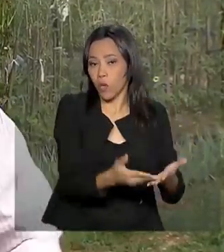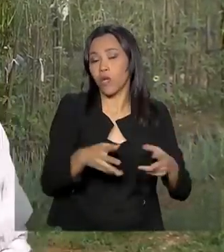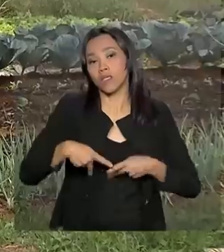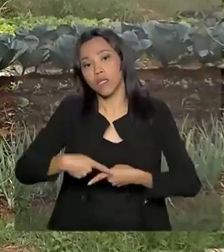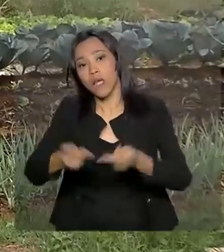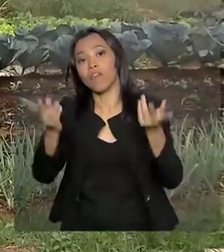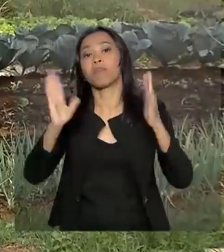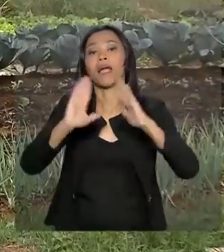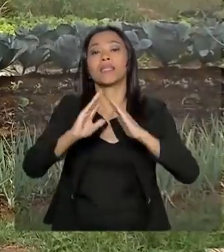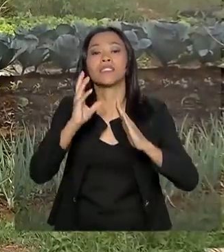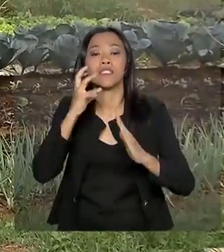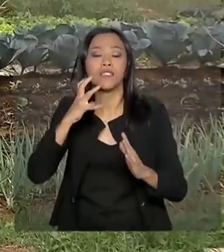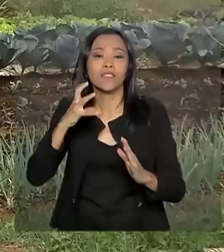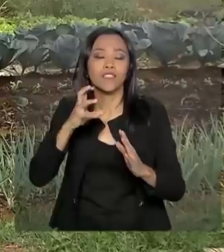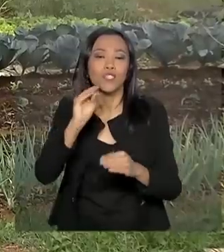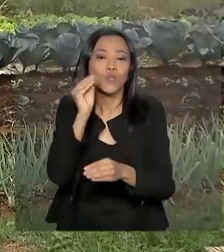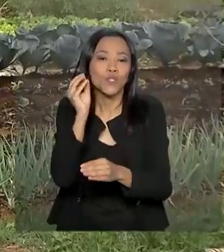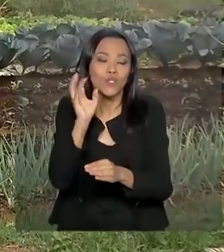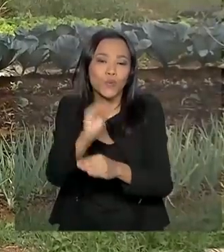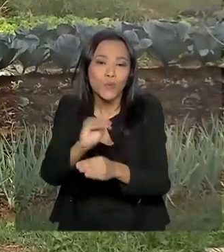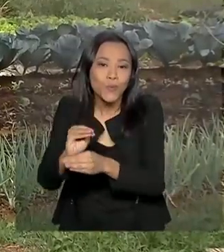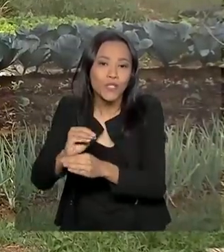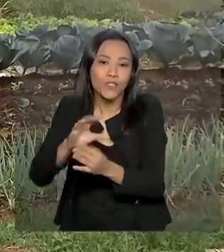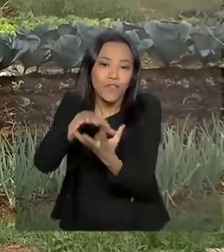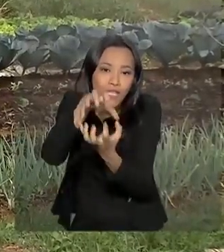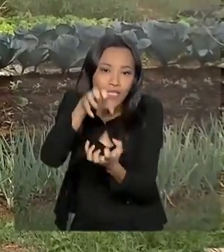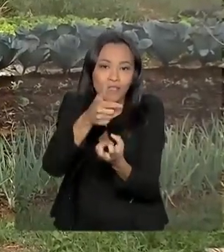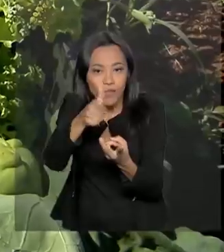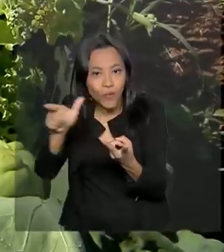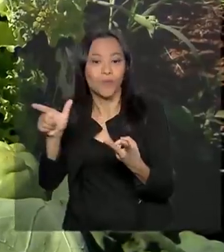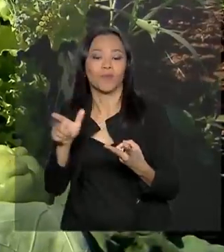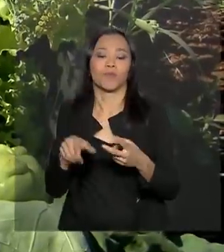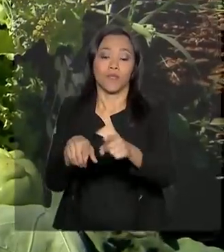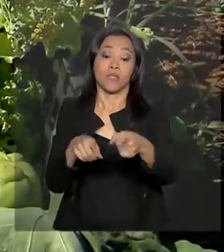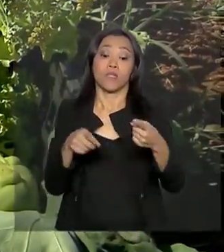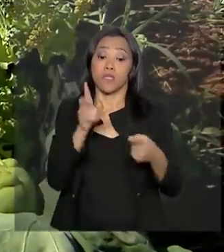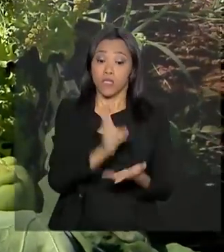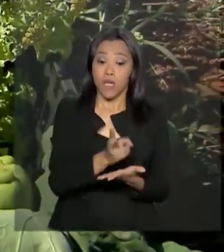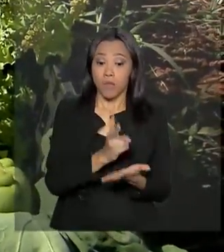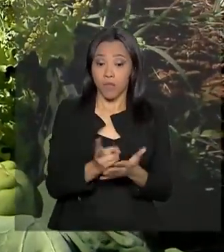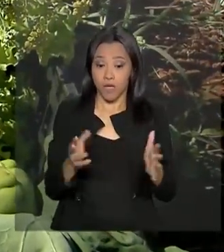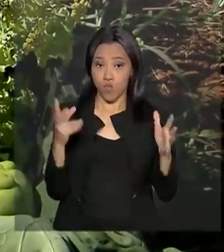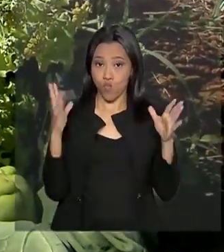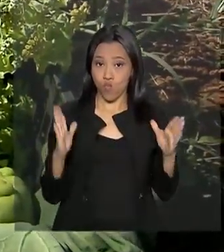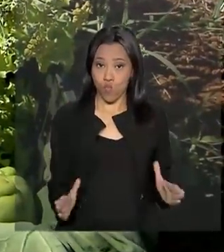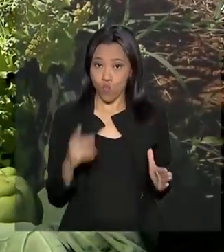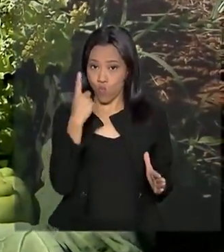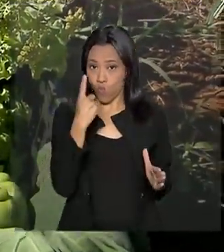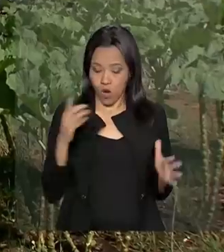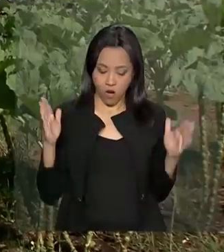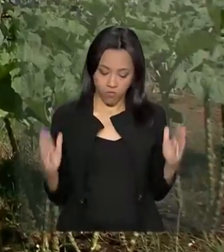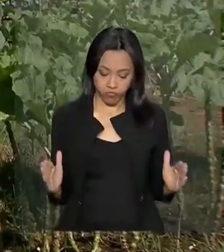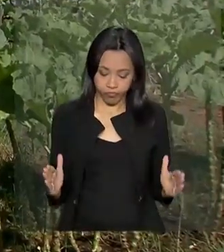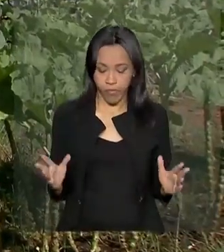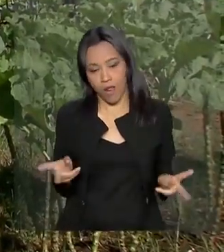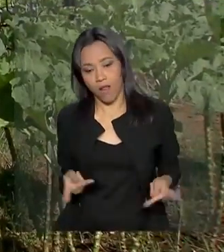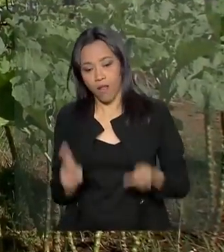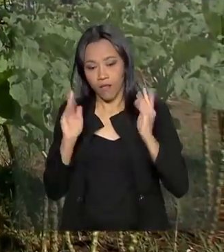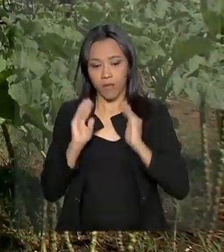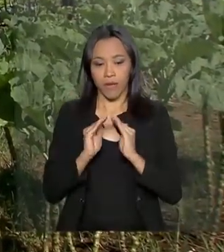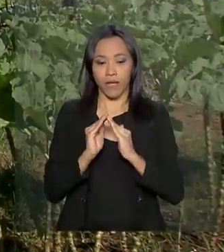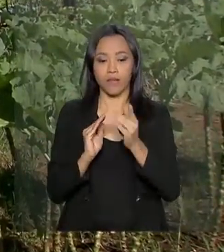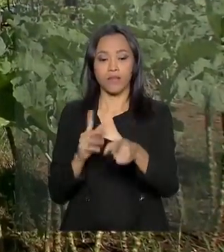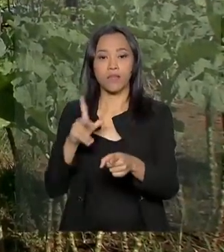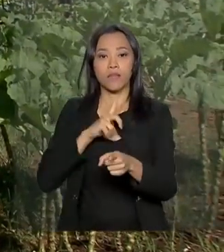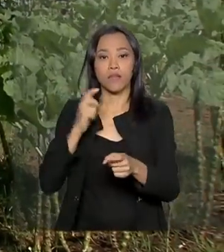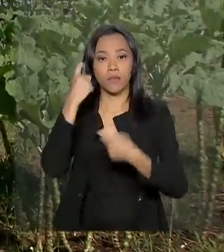asilos. Duas vezes por mês, as famílias se reúnem para a colheita. Cada uma leva para casa uma cesta como essa. Existe também a